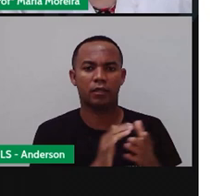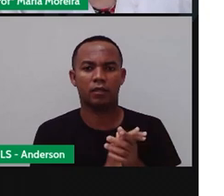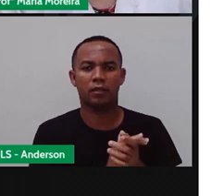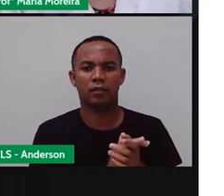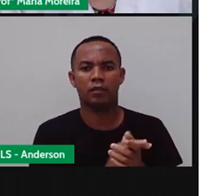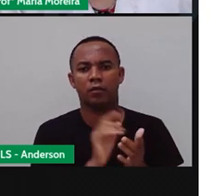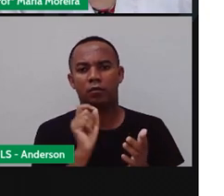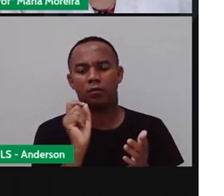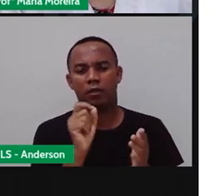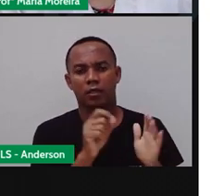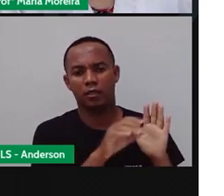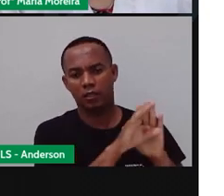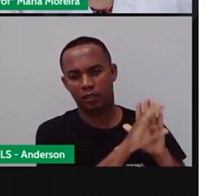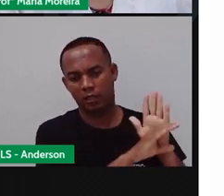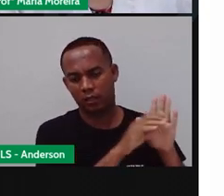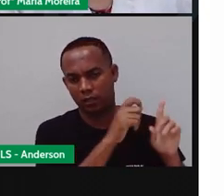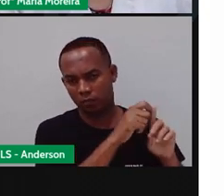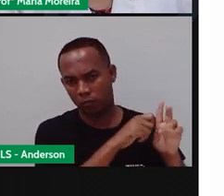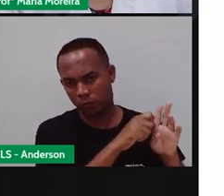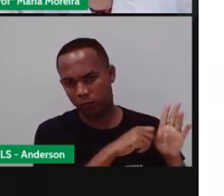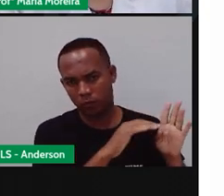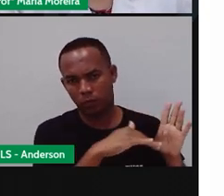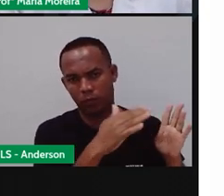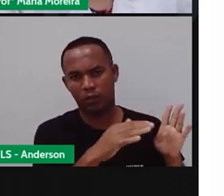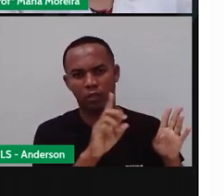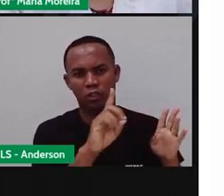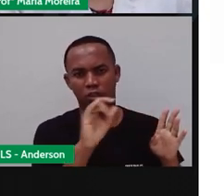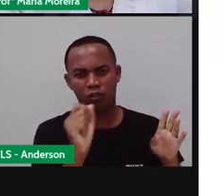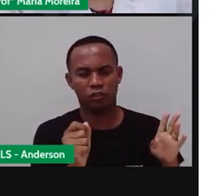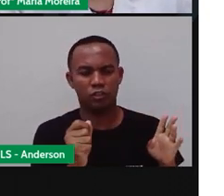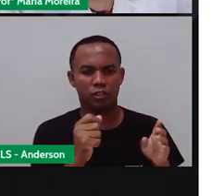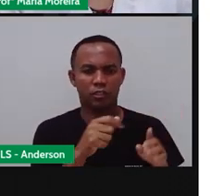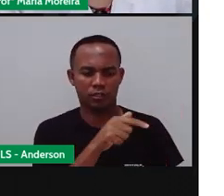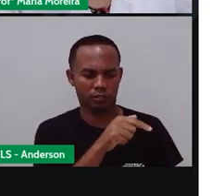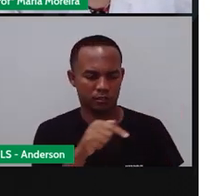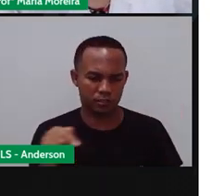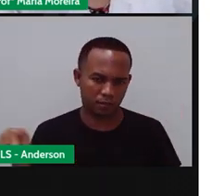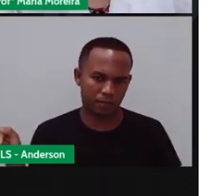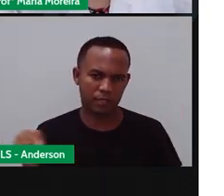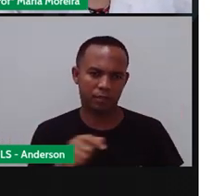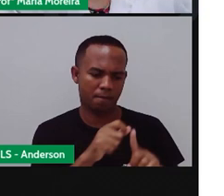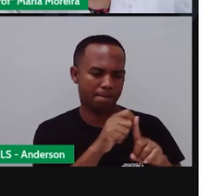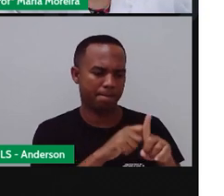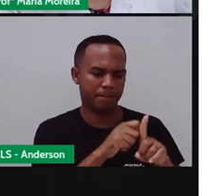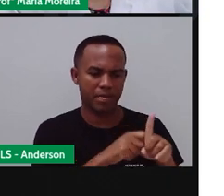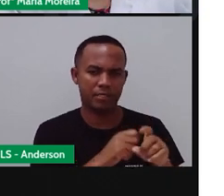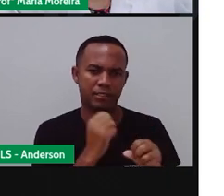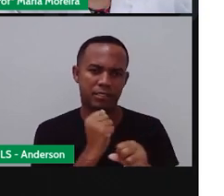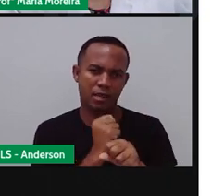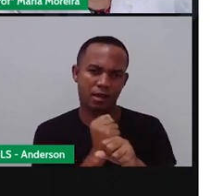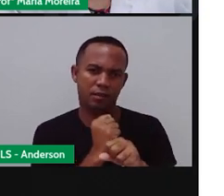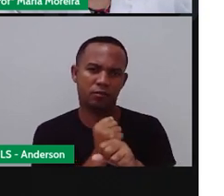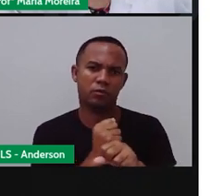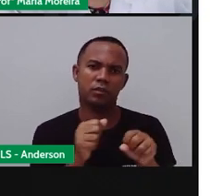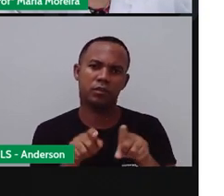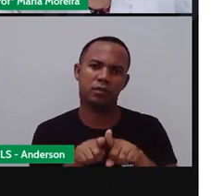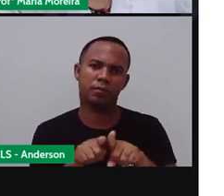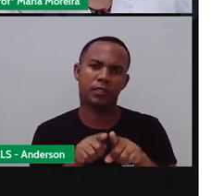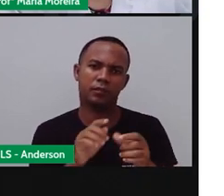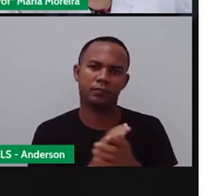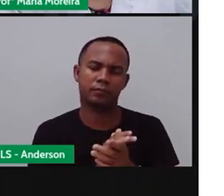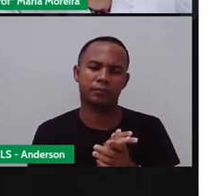Através do calendário, desculpa. Através do calendário, temos a indicação dos dias da semana e os meses do ano. Então, olha aqui esse calendário.